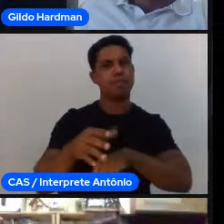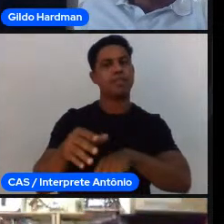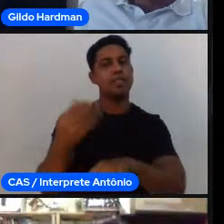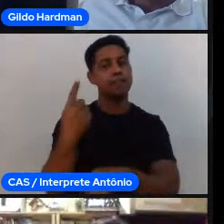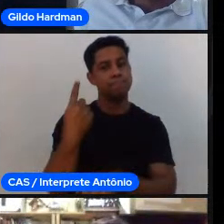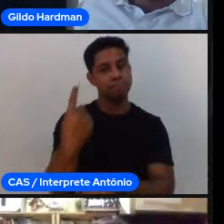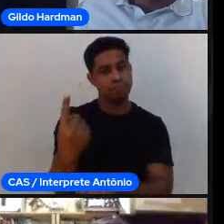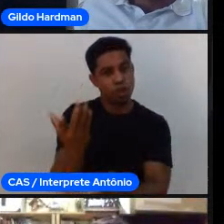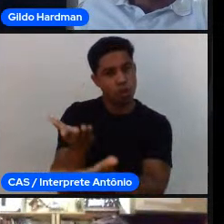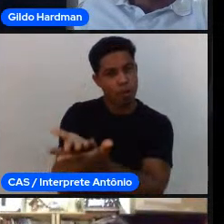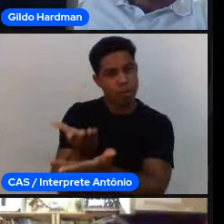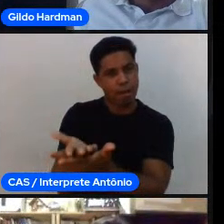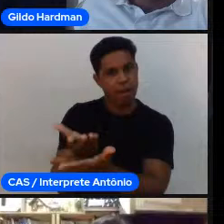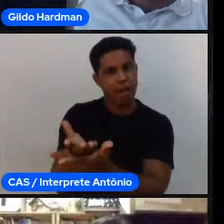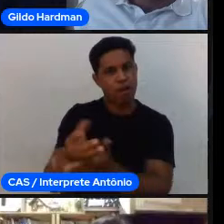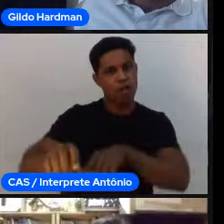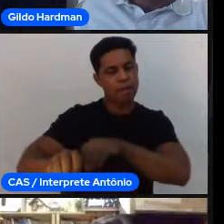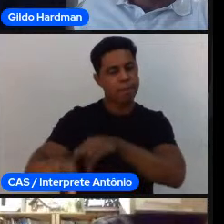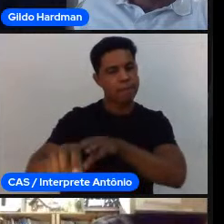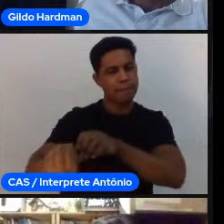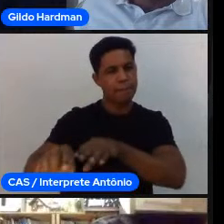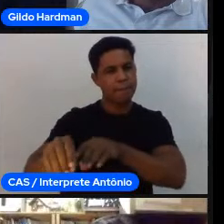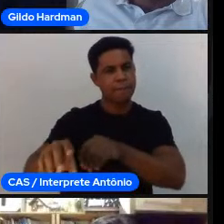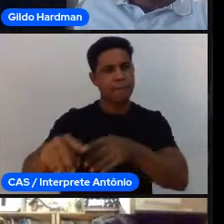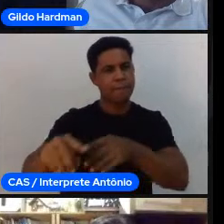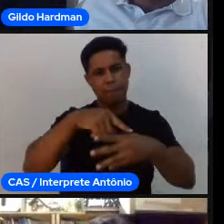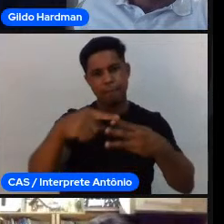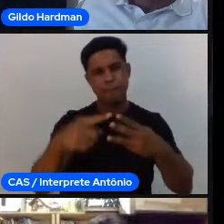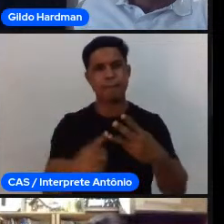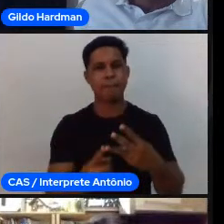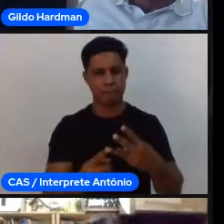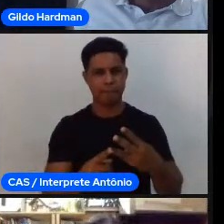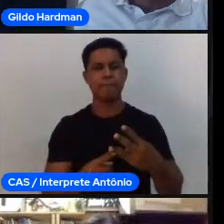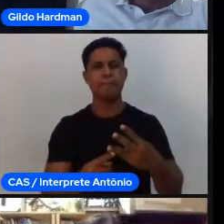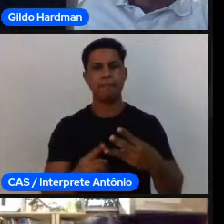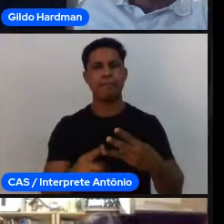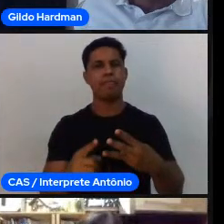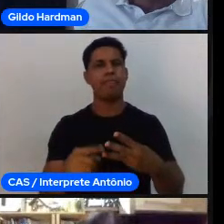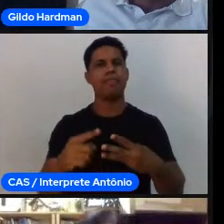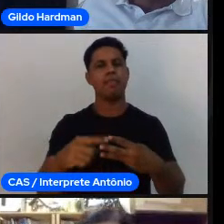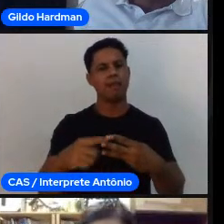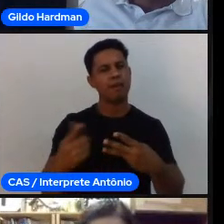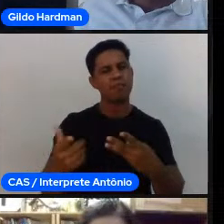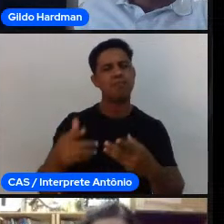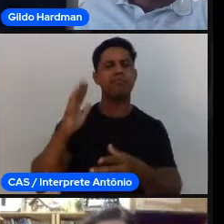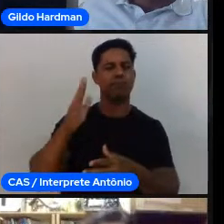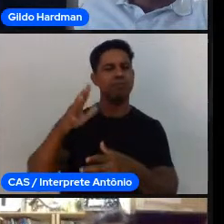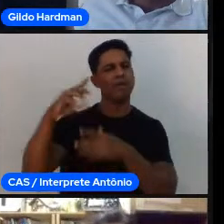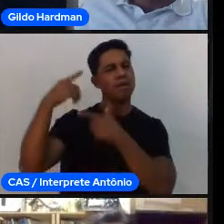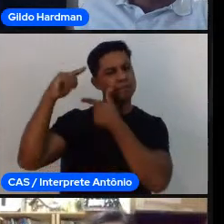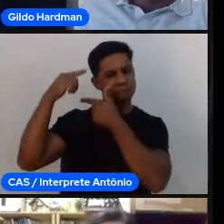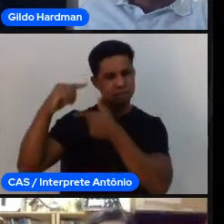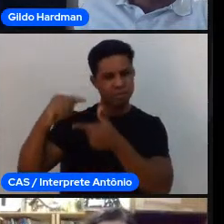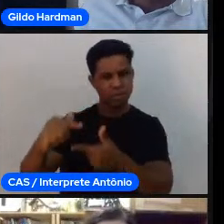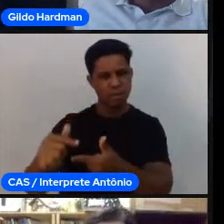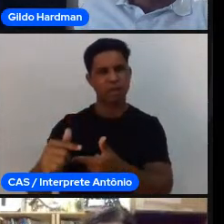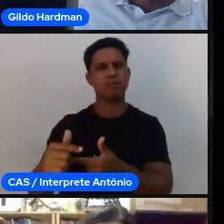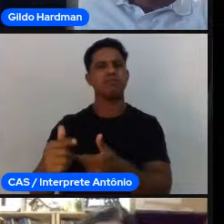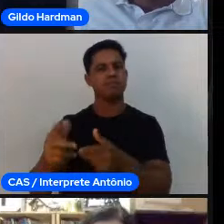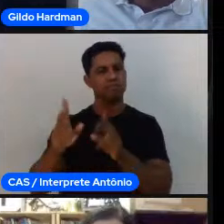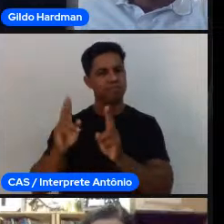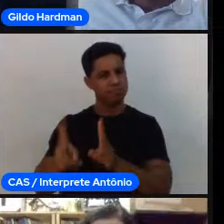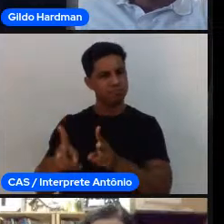grandes grupos, um que é o analítico sintético, mais tradicional, que vai trabalhar com sequências de exercícios que isolam